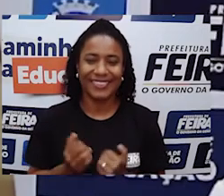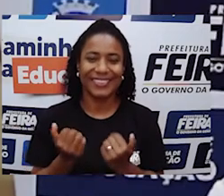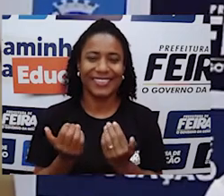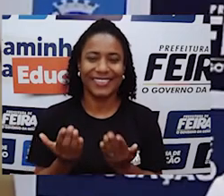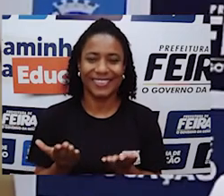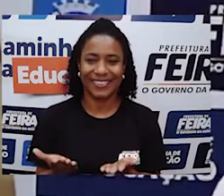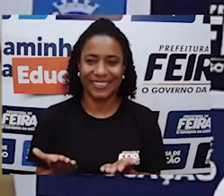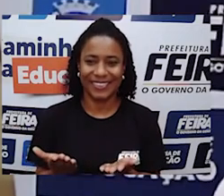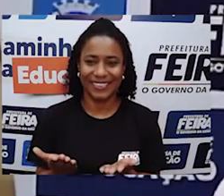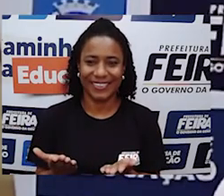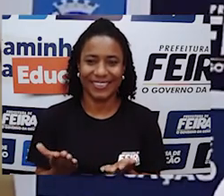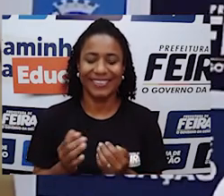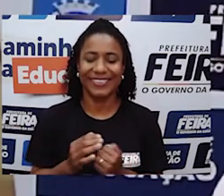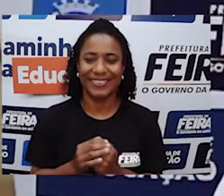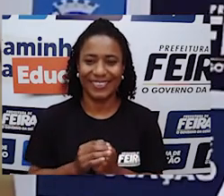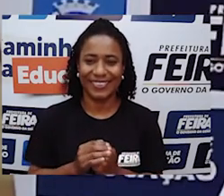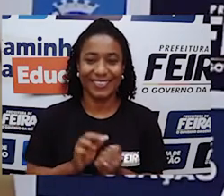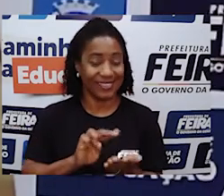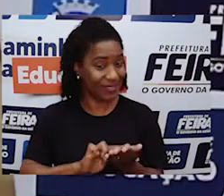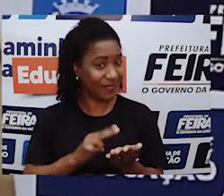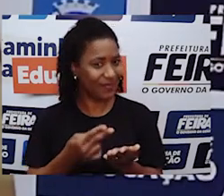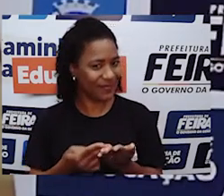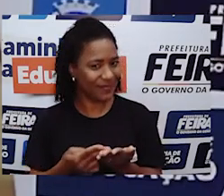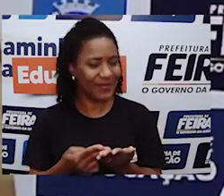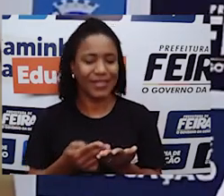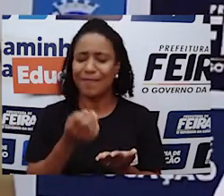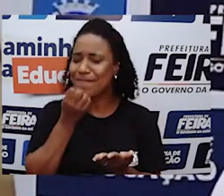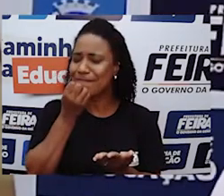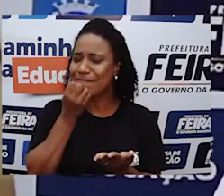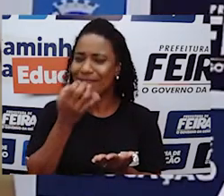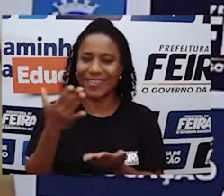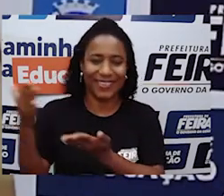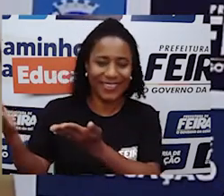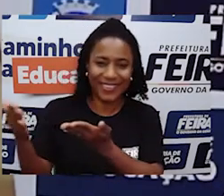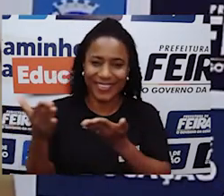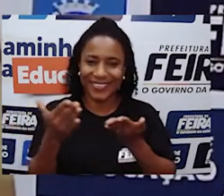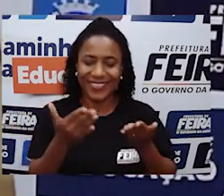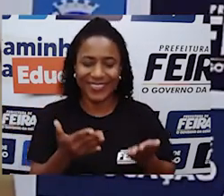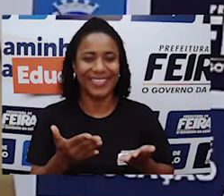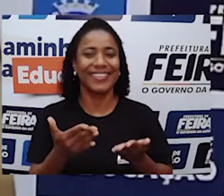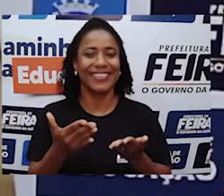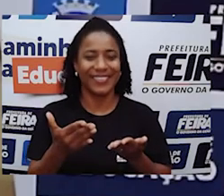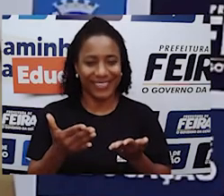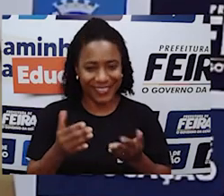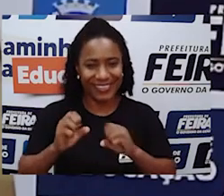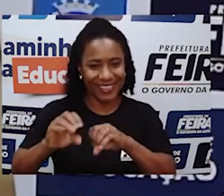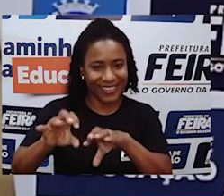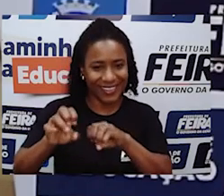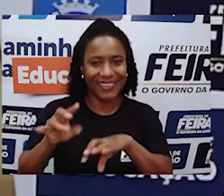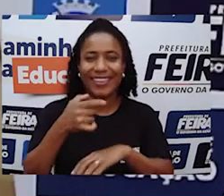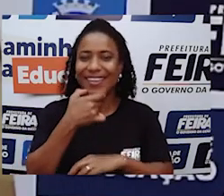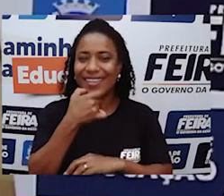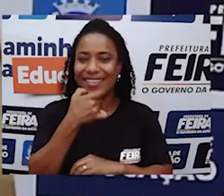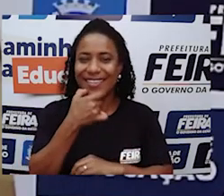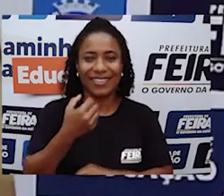Class No. 7. Sejam bem-vindos à nossa aula de inglês nº 7.